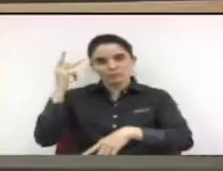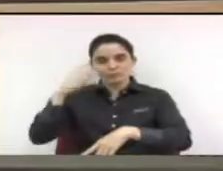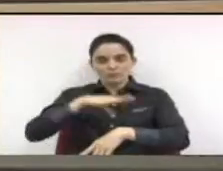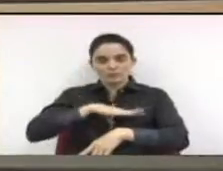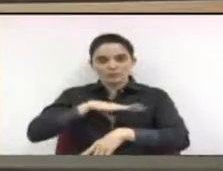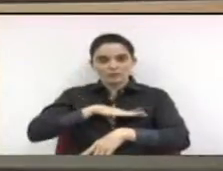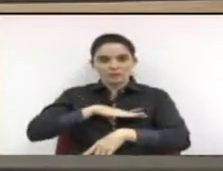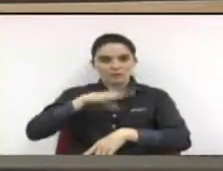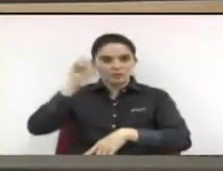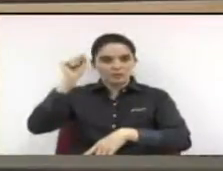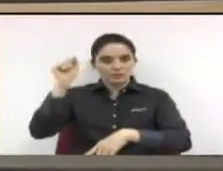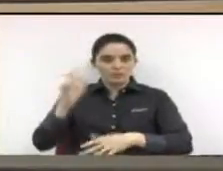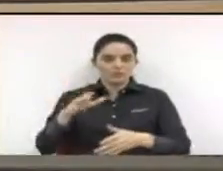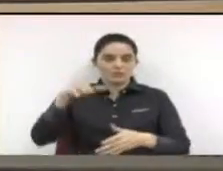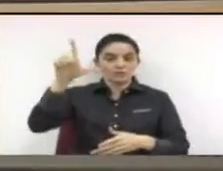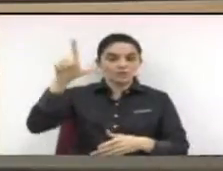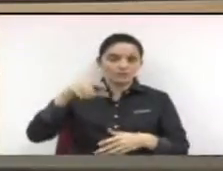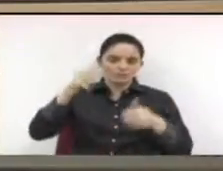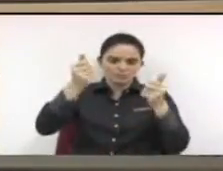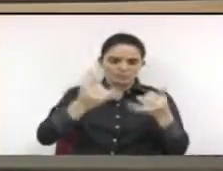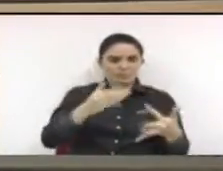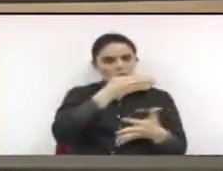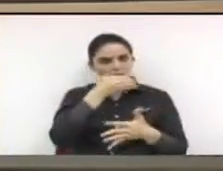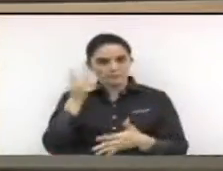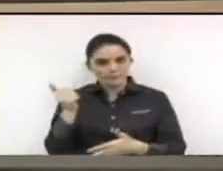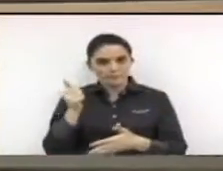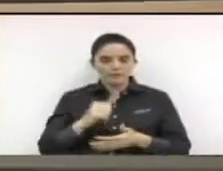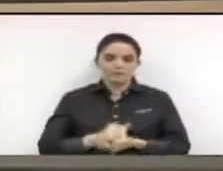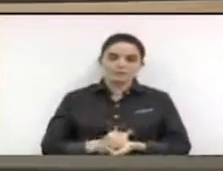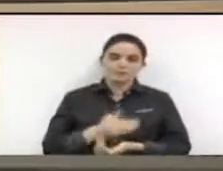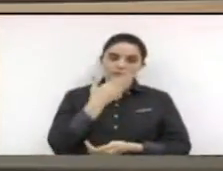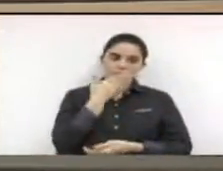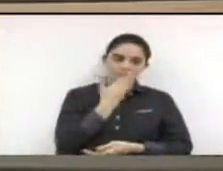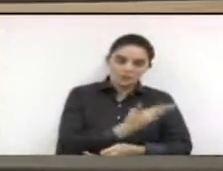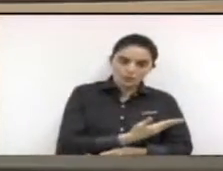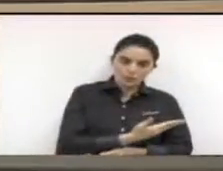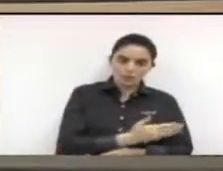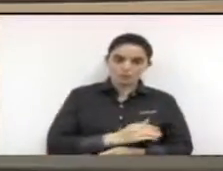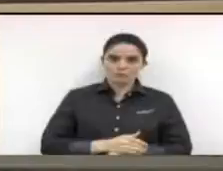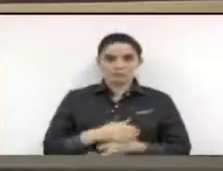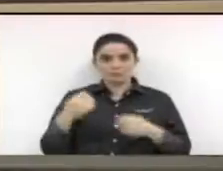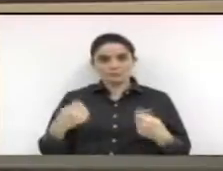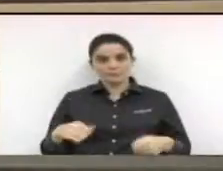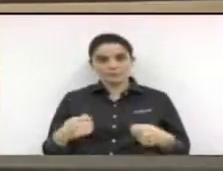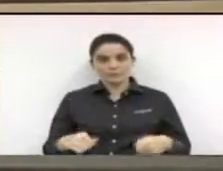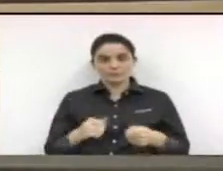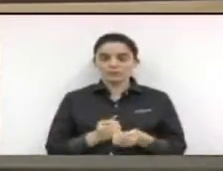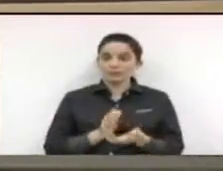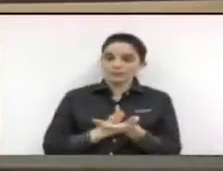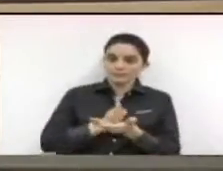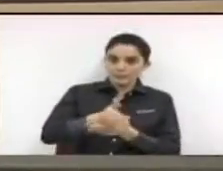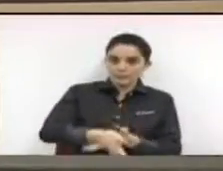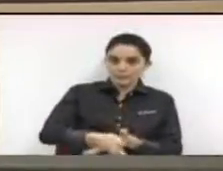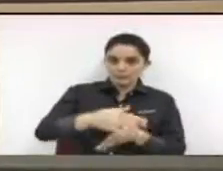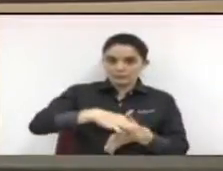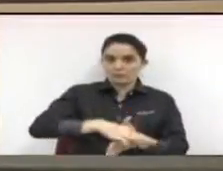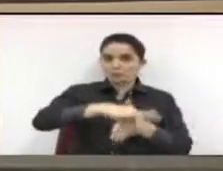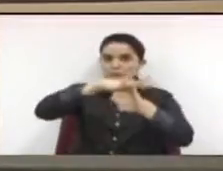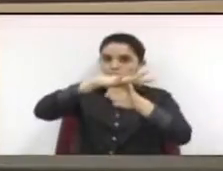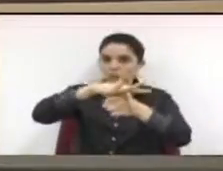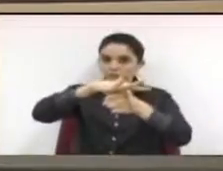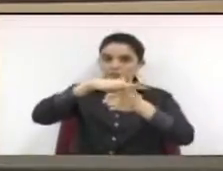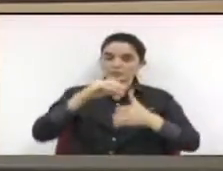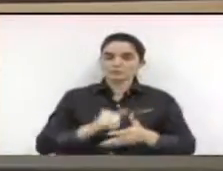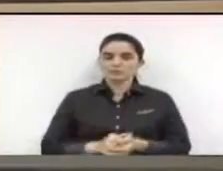esta situação. A solicitação do novo vereador carece de aprovação das lideranças. Eu